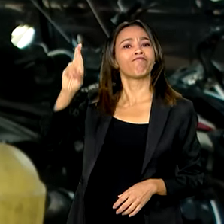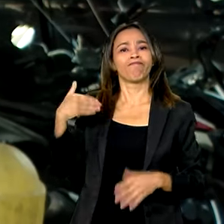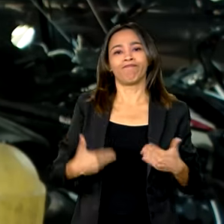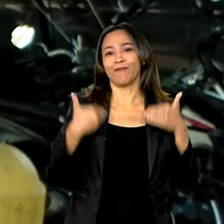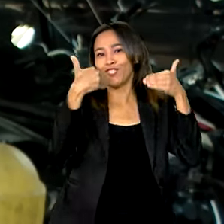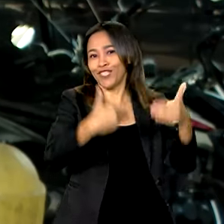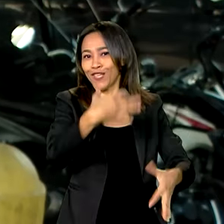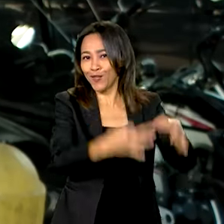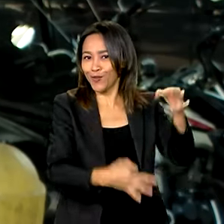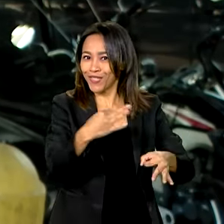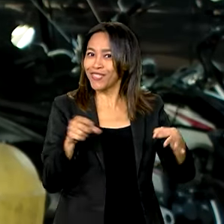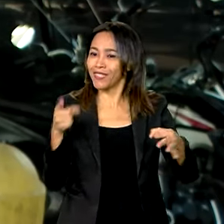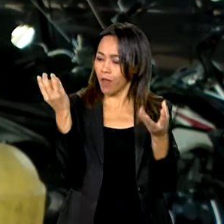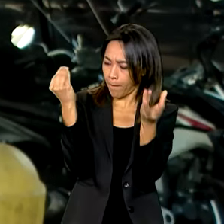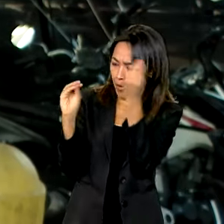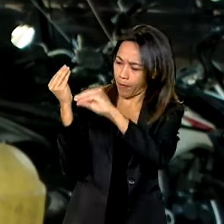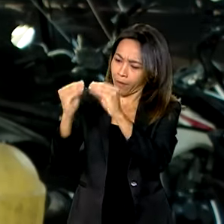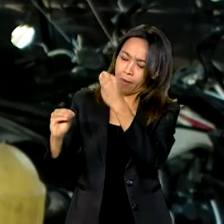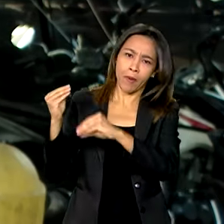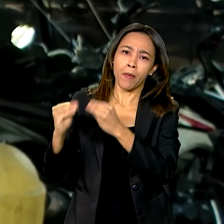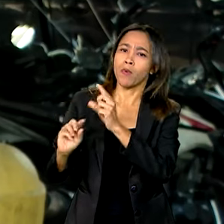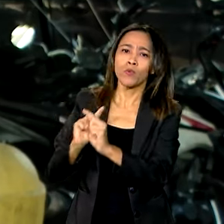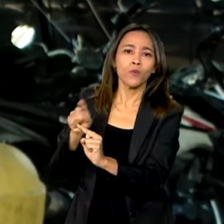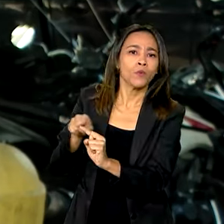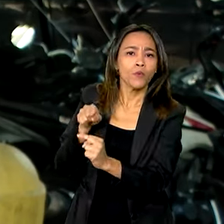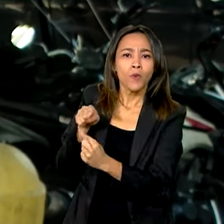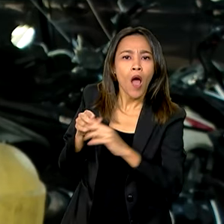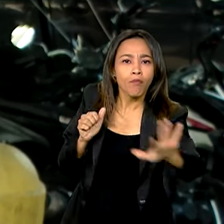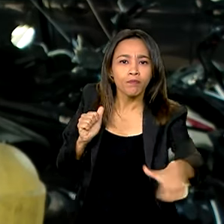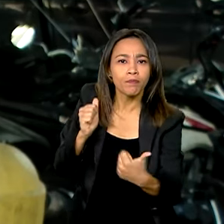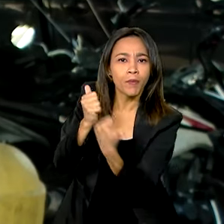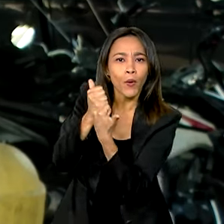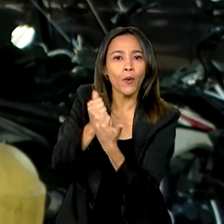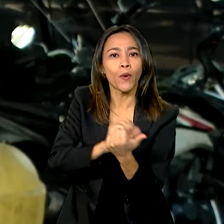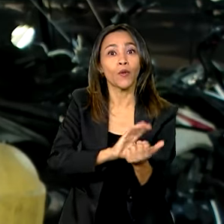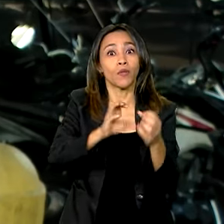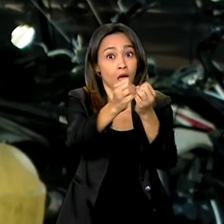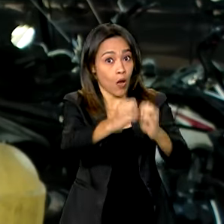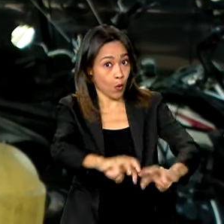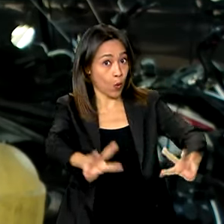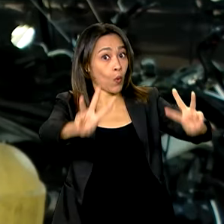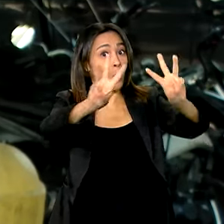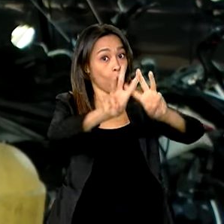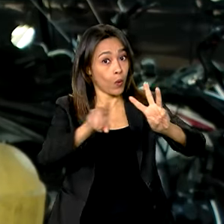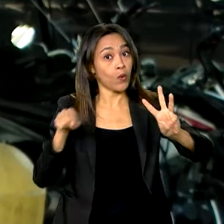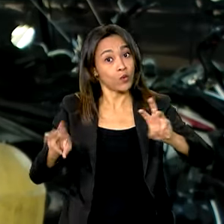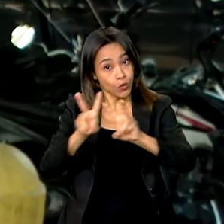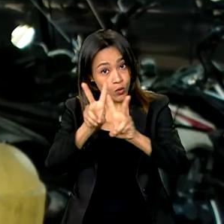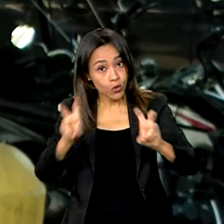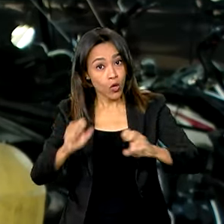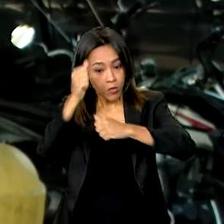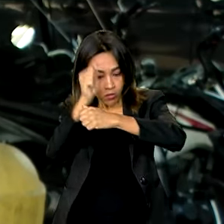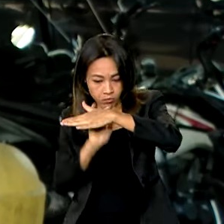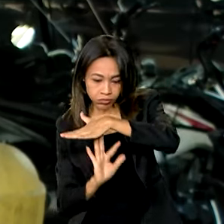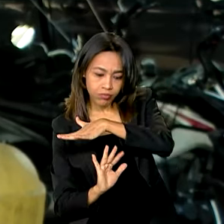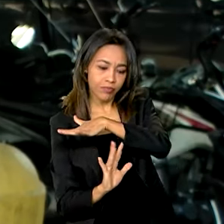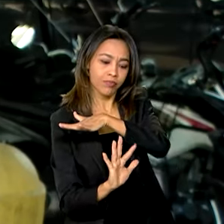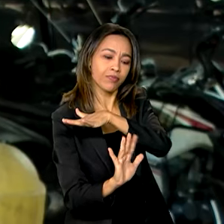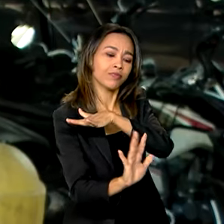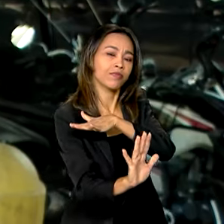Ministério da Justiça e Segurança Pública, com o apoio da Agência da ONU para as Migrações e o programa